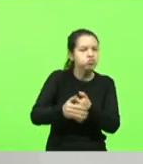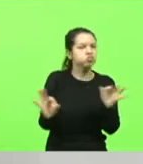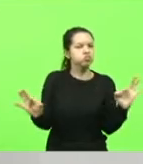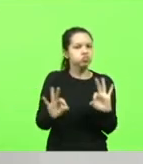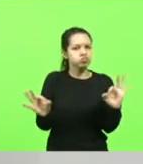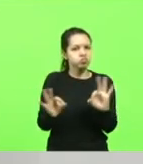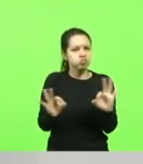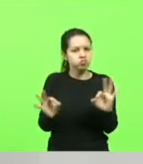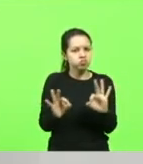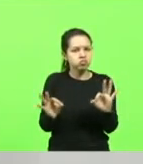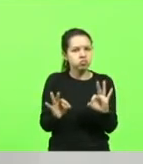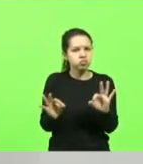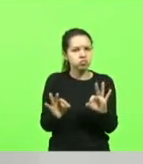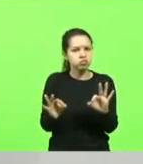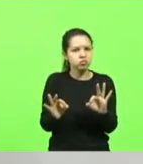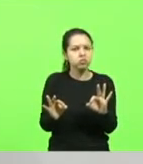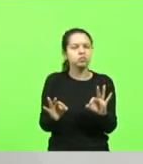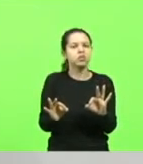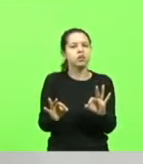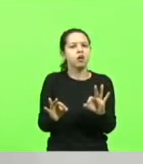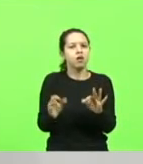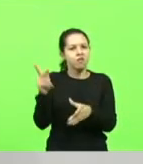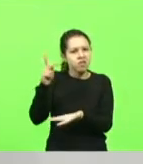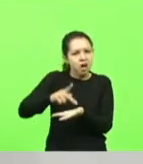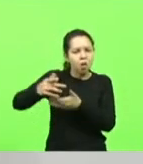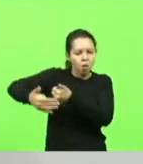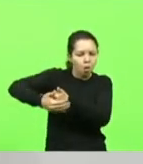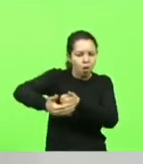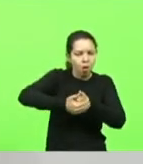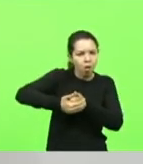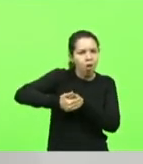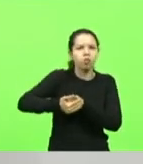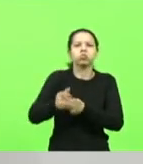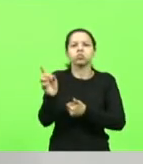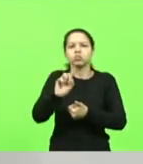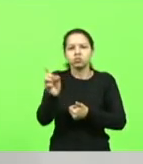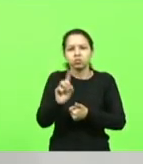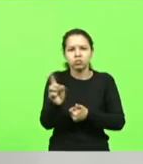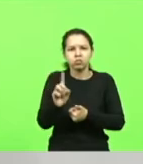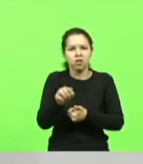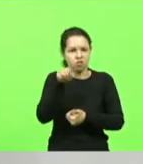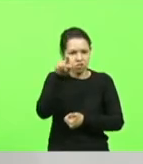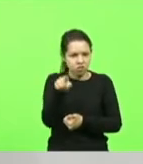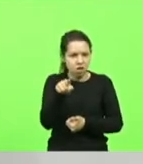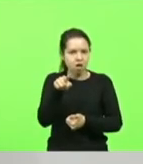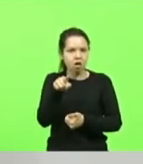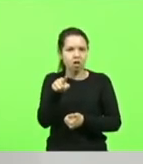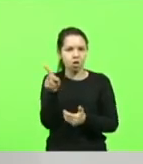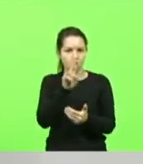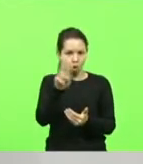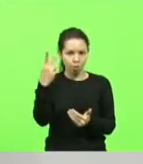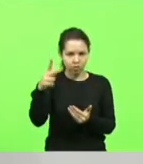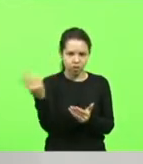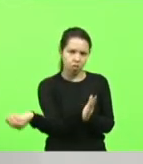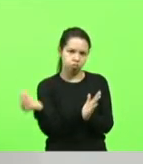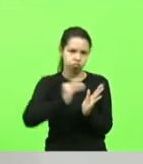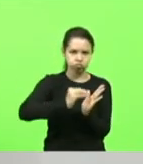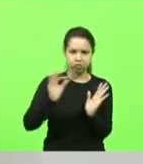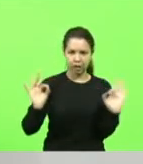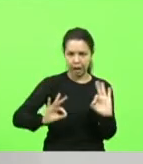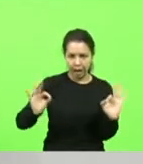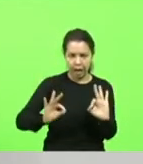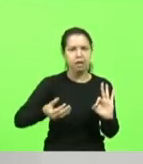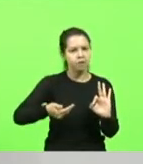Nenhuma verdade deve ser encoberta. Então, mais uma vez, se você não se alistou ainda nesse exército, é a hora de você se alistar,